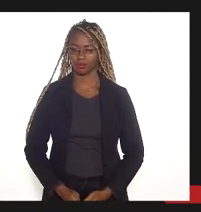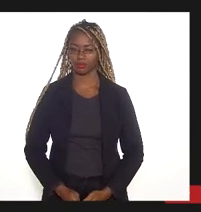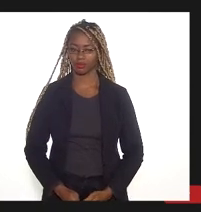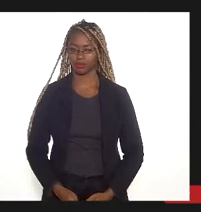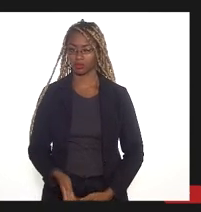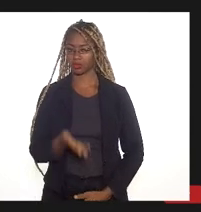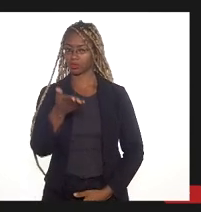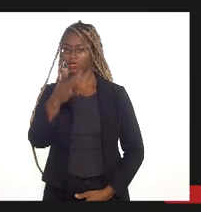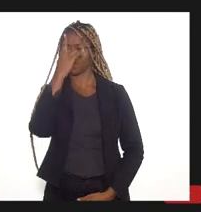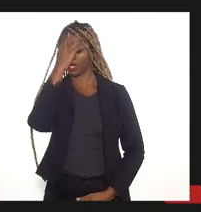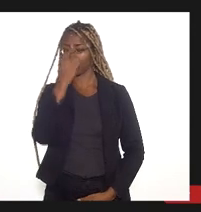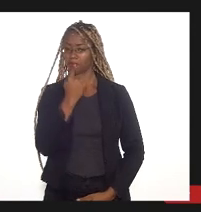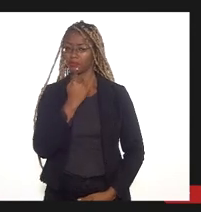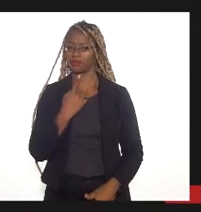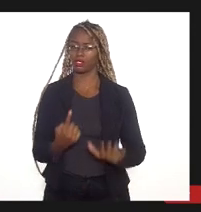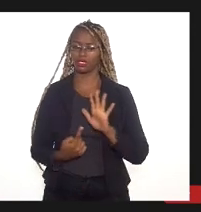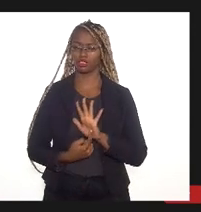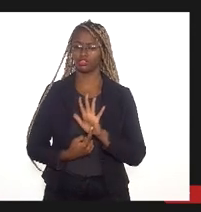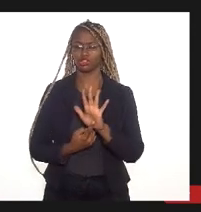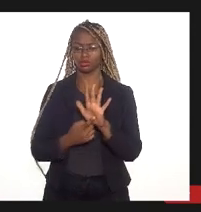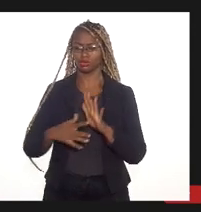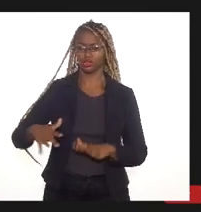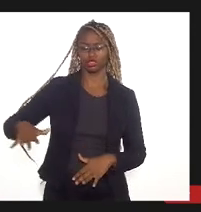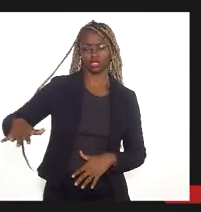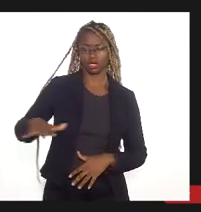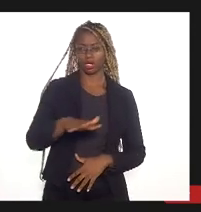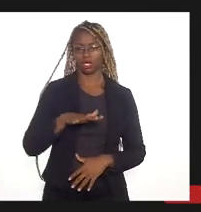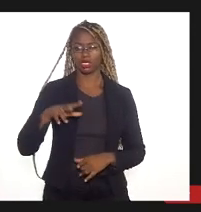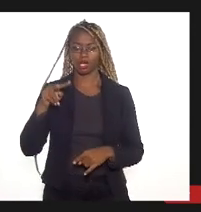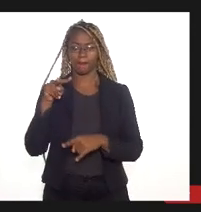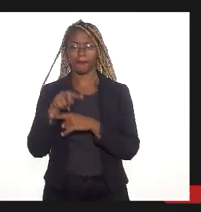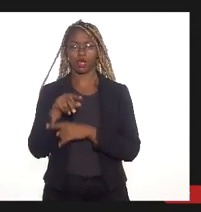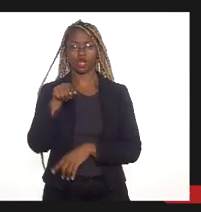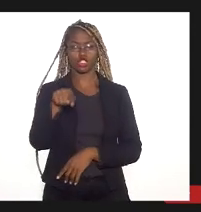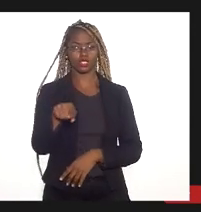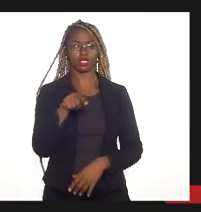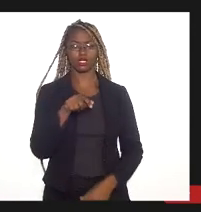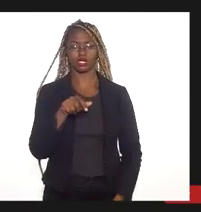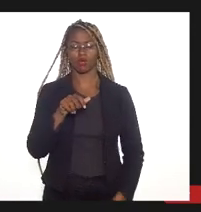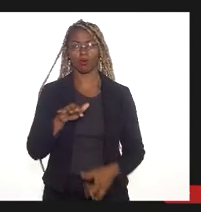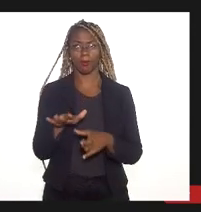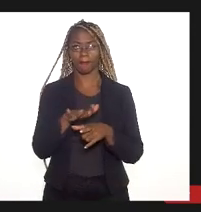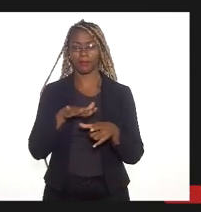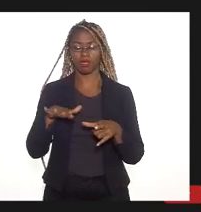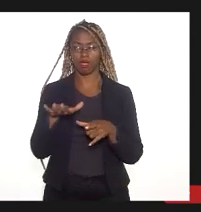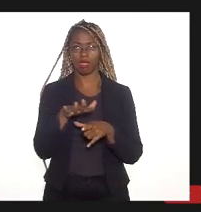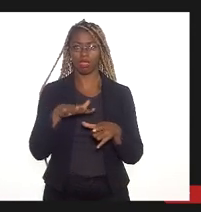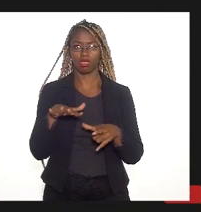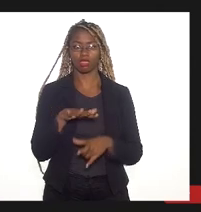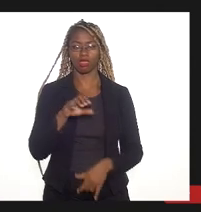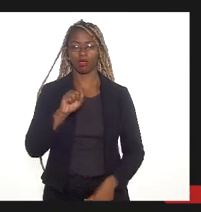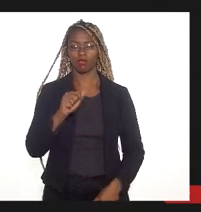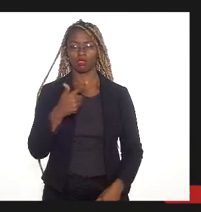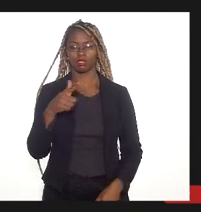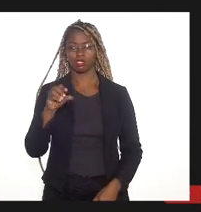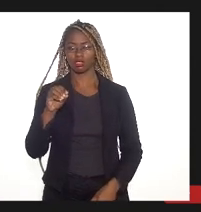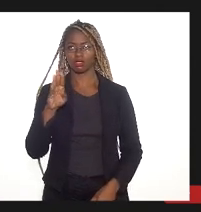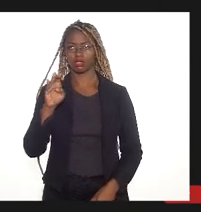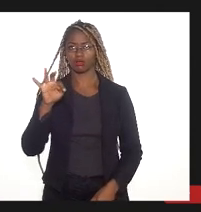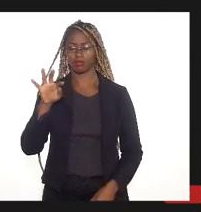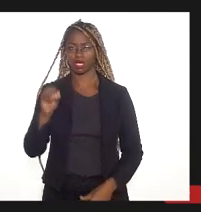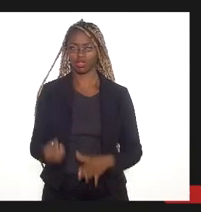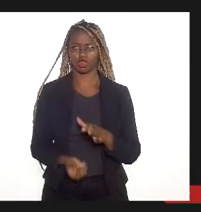Aqui é uma imagem que mostra a área de proteção ambiental do São Bento, criada em 1997